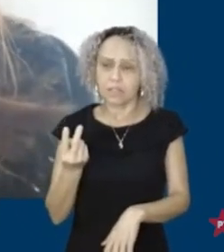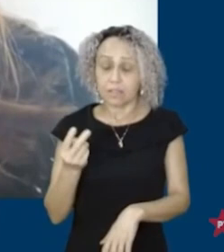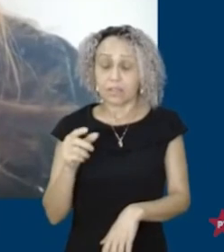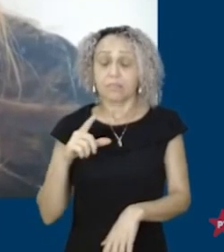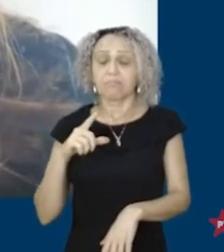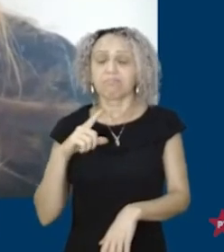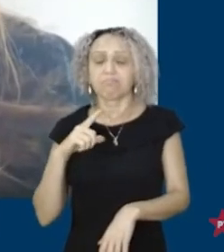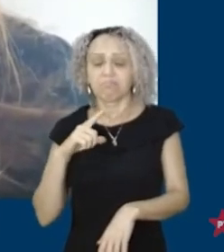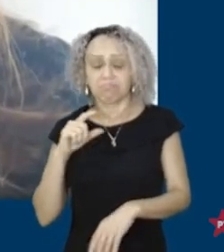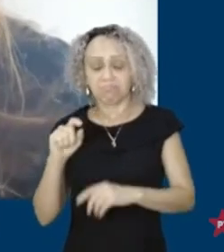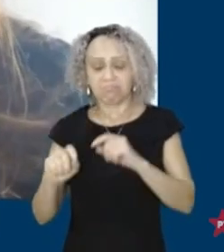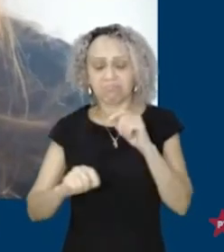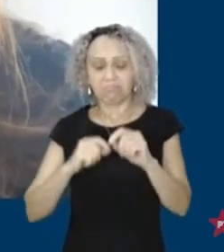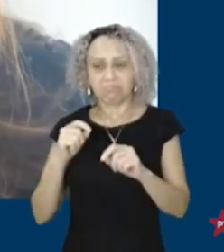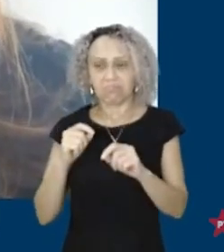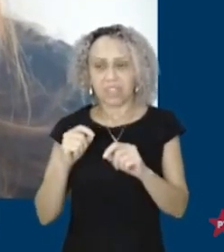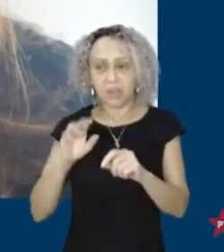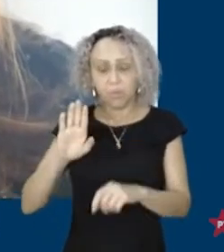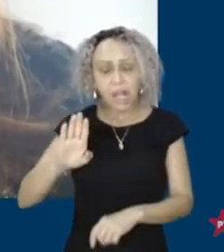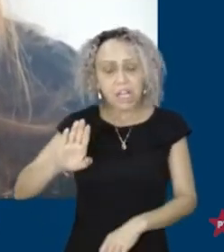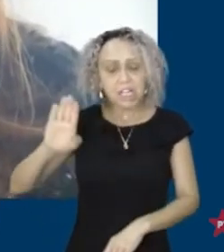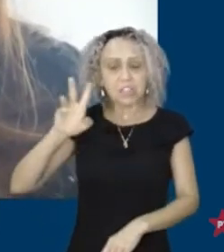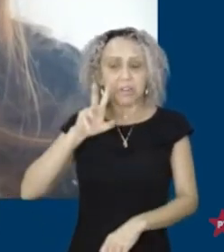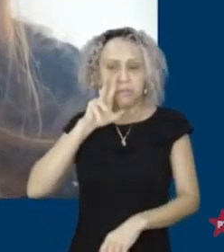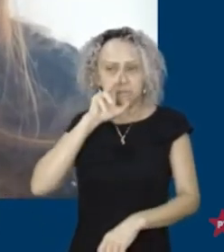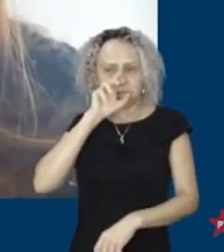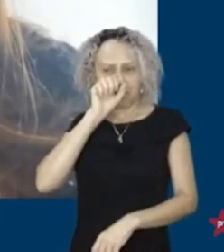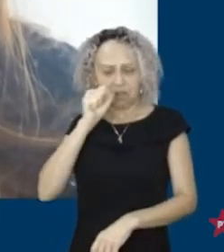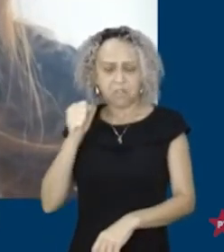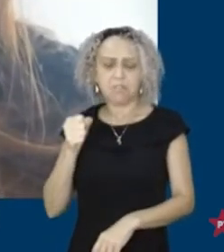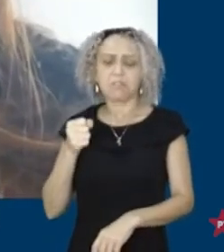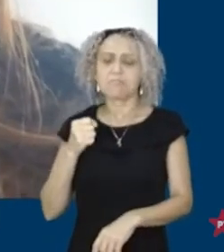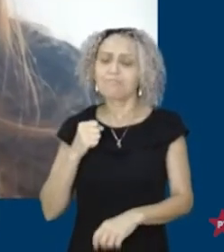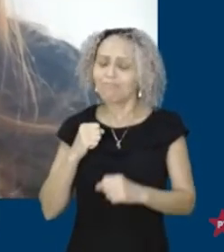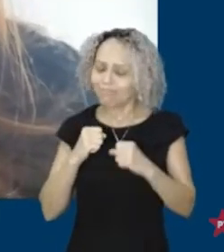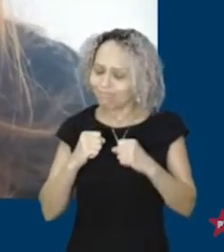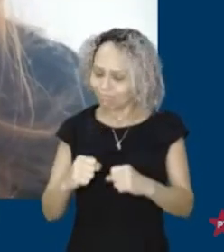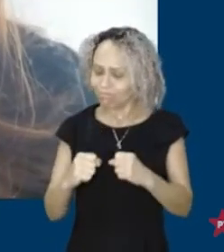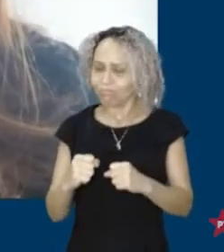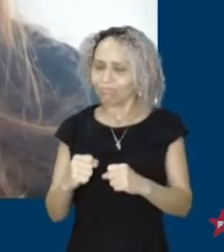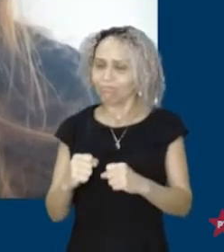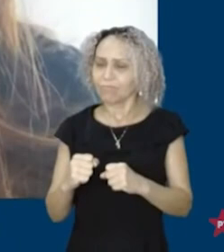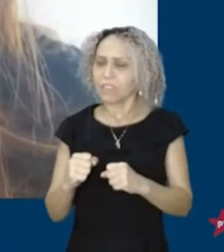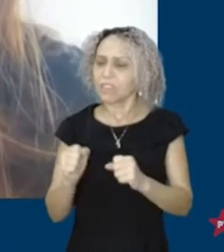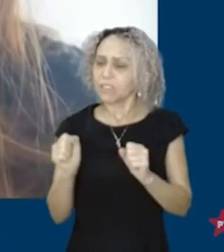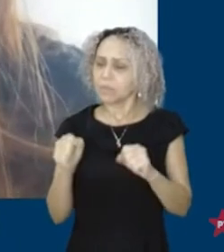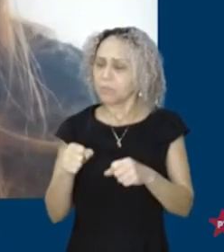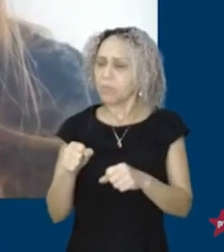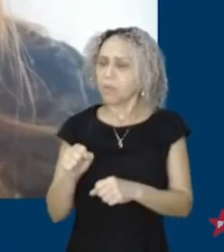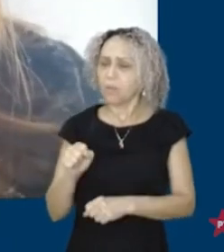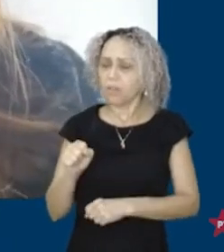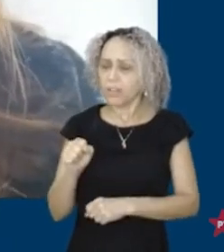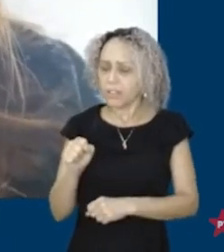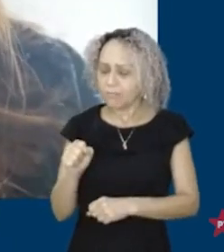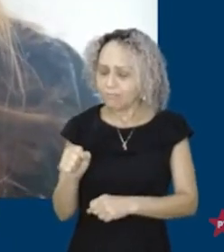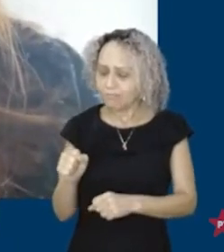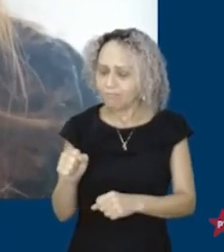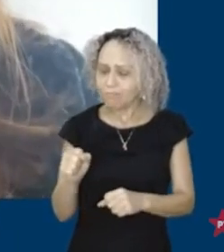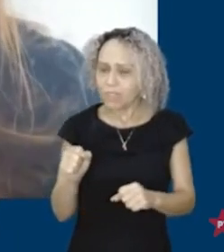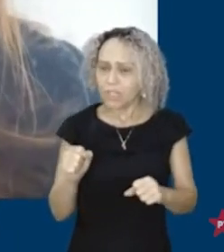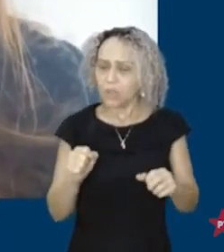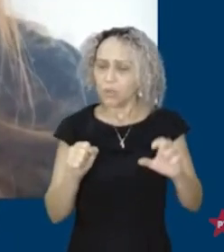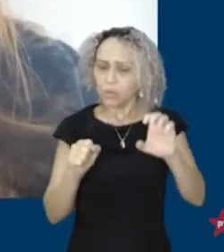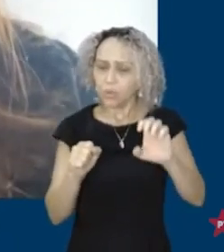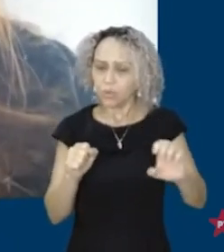forte, uma candidatura capaz de reunir todo o centro-esquerda da cidade. O